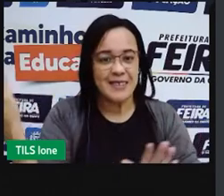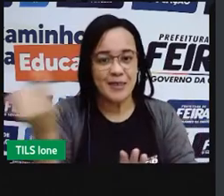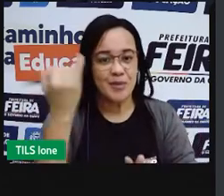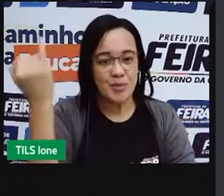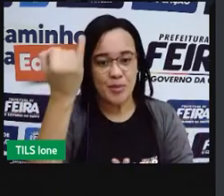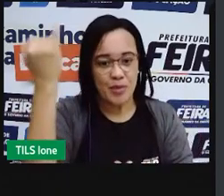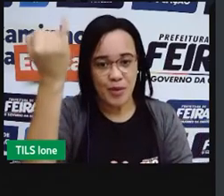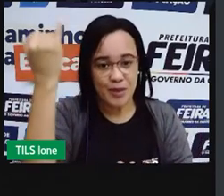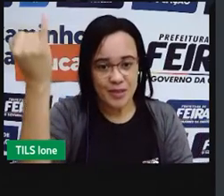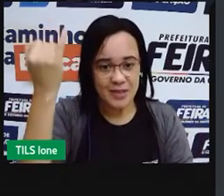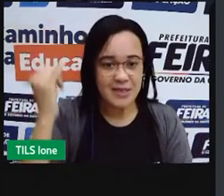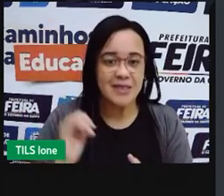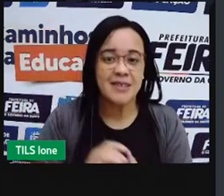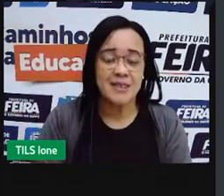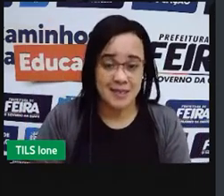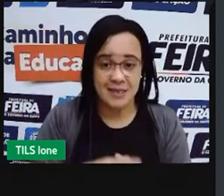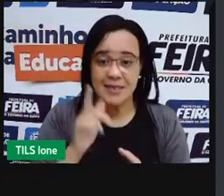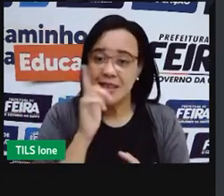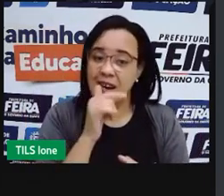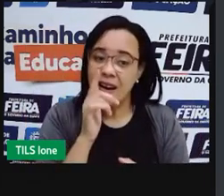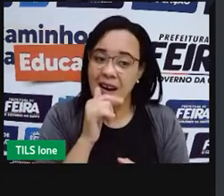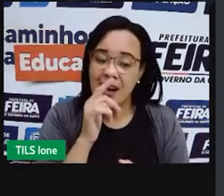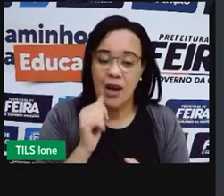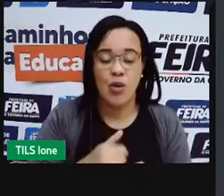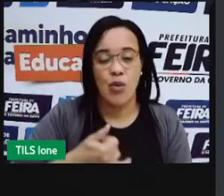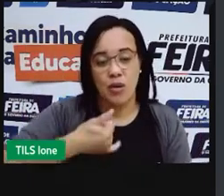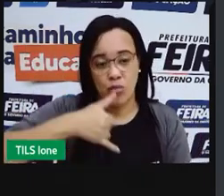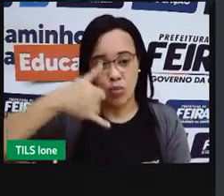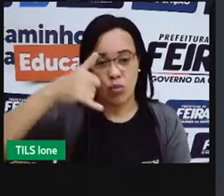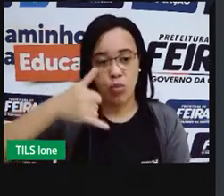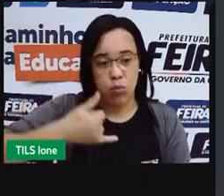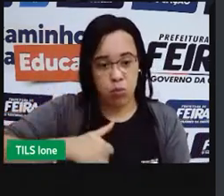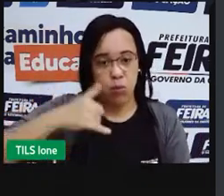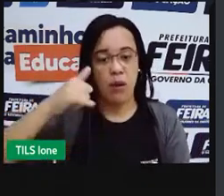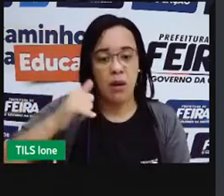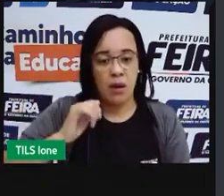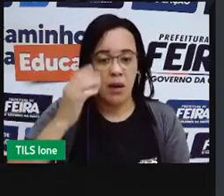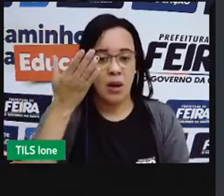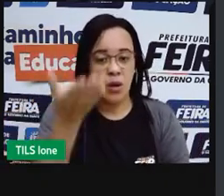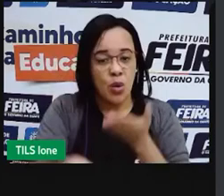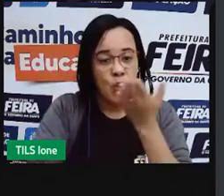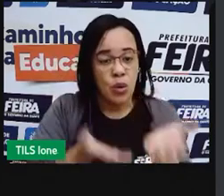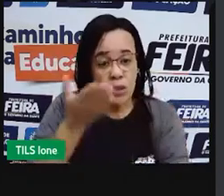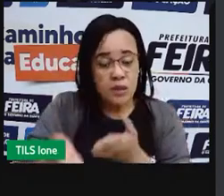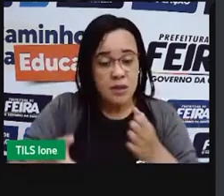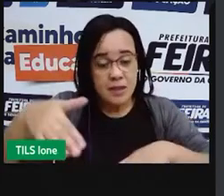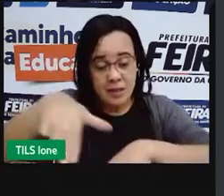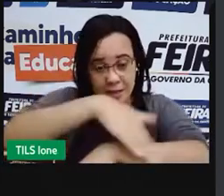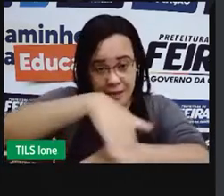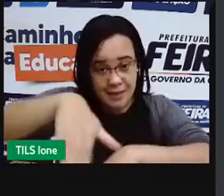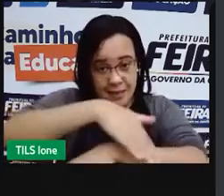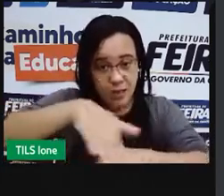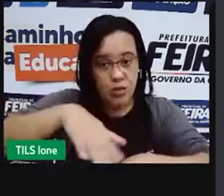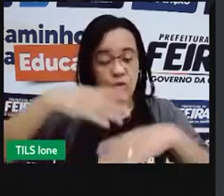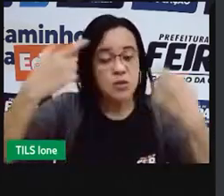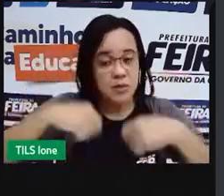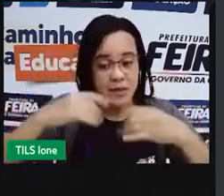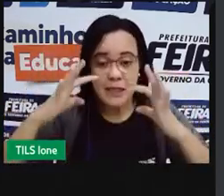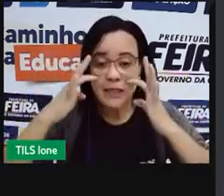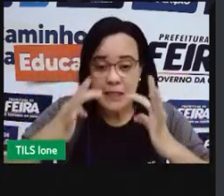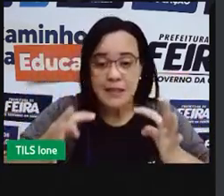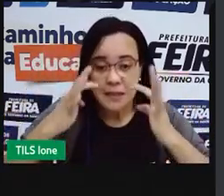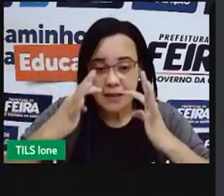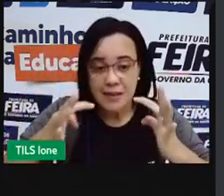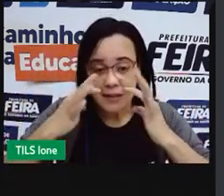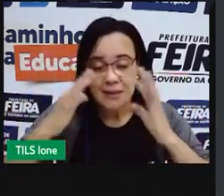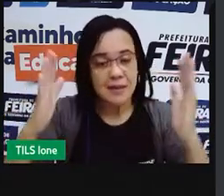que a gente está no água, energia elétrica, cuidados que a gente tem que ter na rua, em casa.